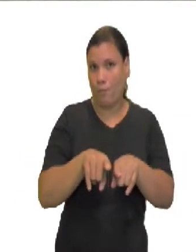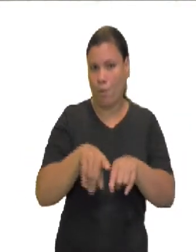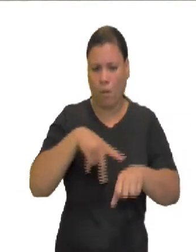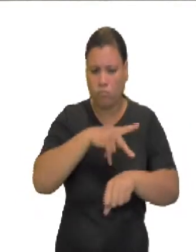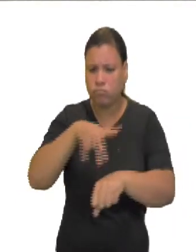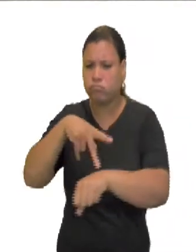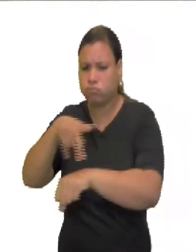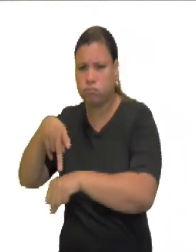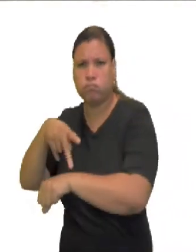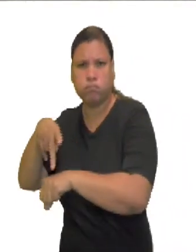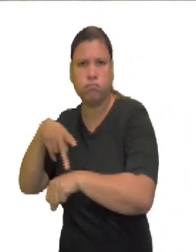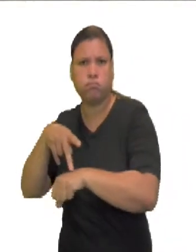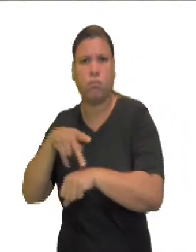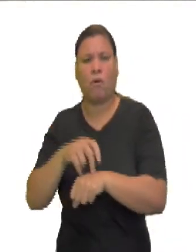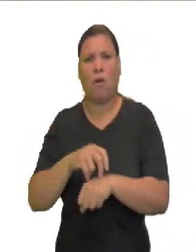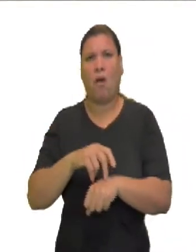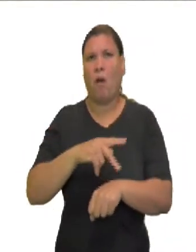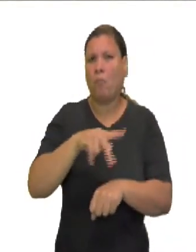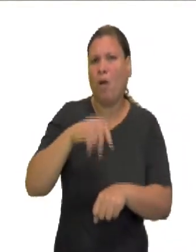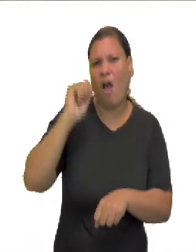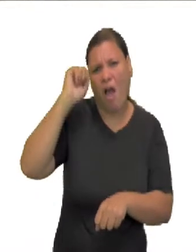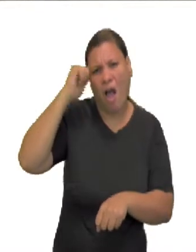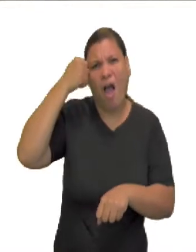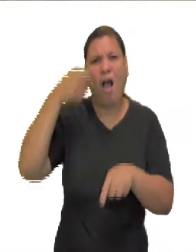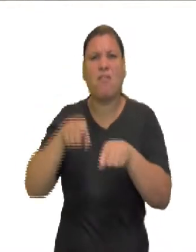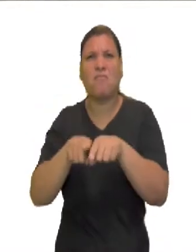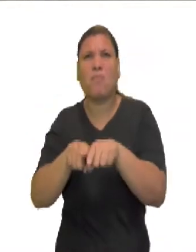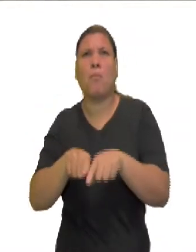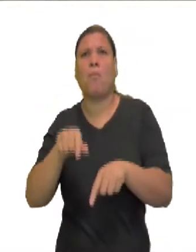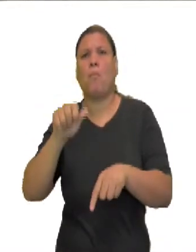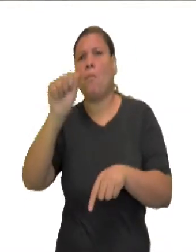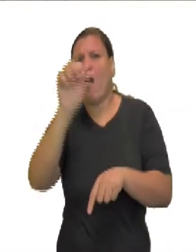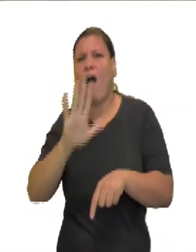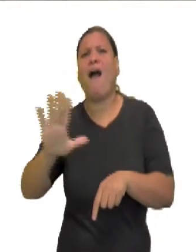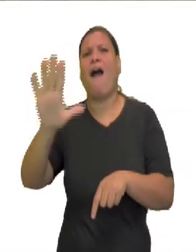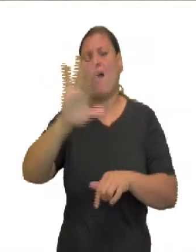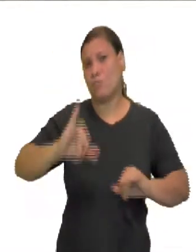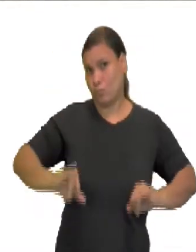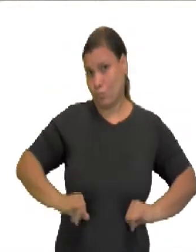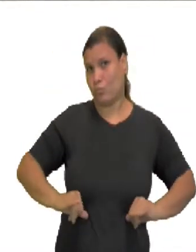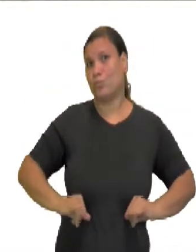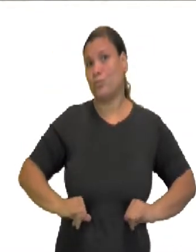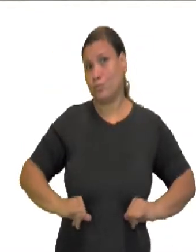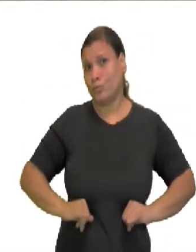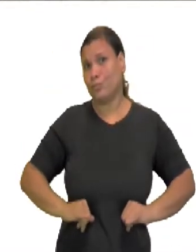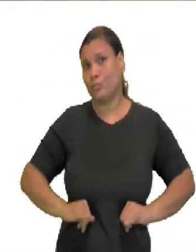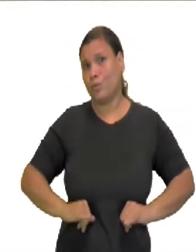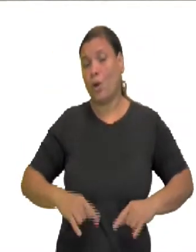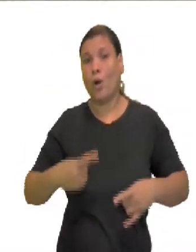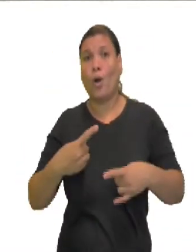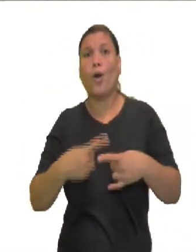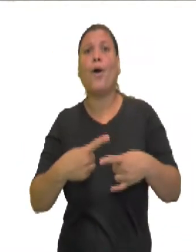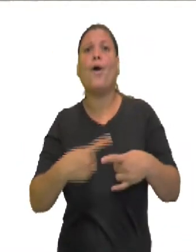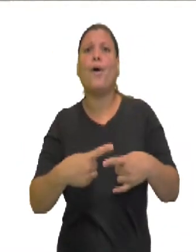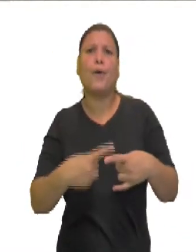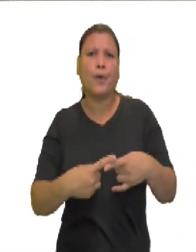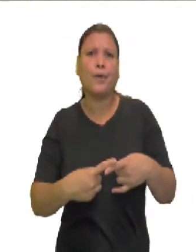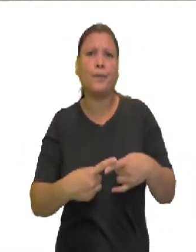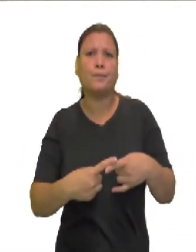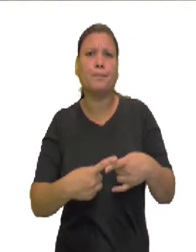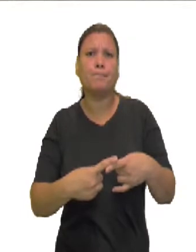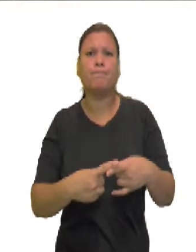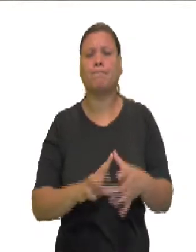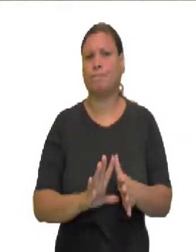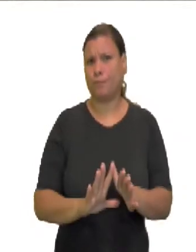países da África e da Ásia sofreram com o eurocentrismo, não apenas por suas tendências, mas